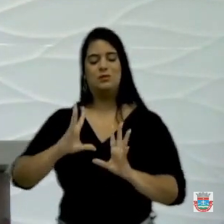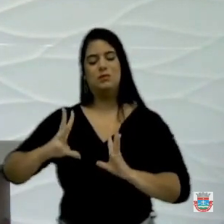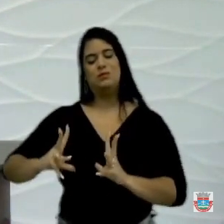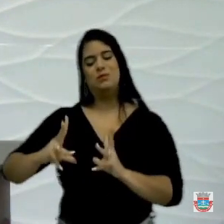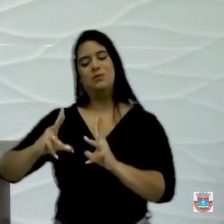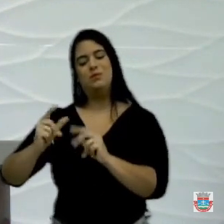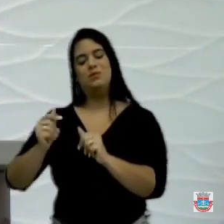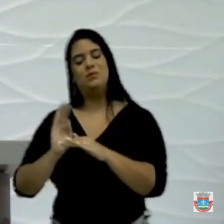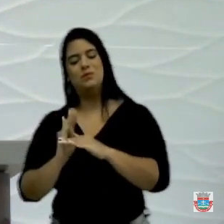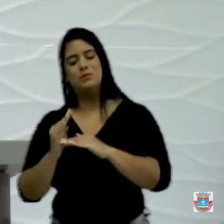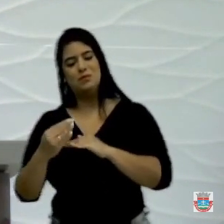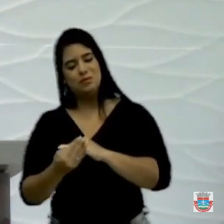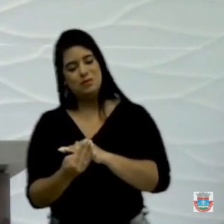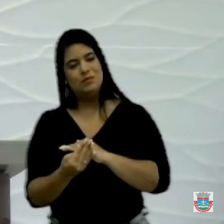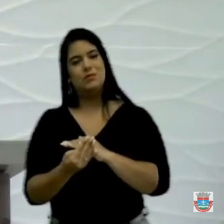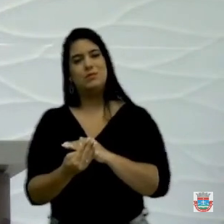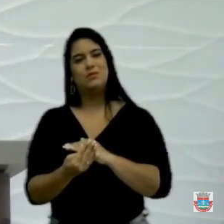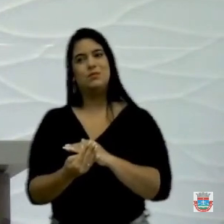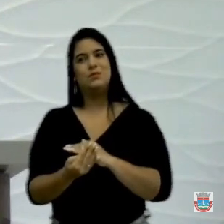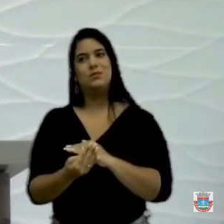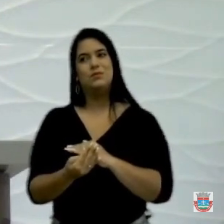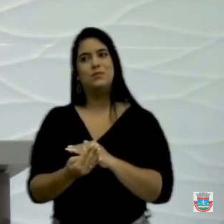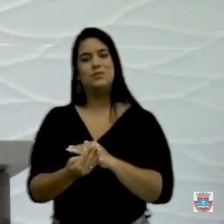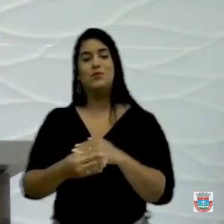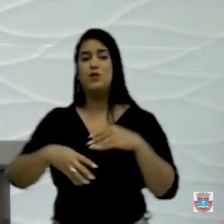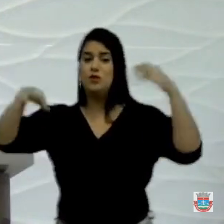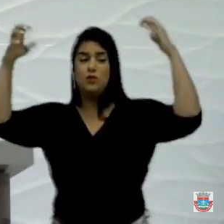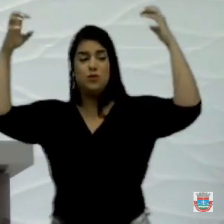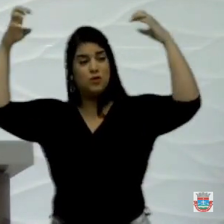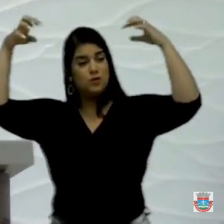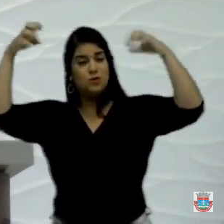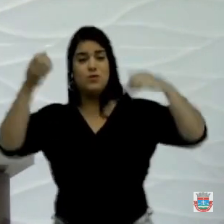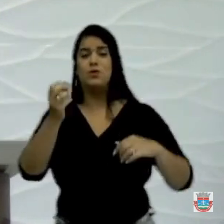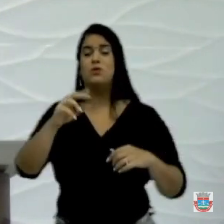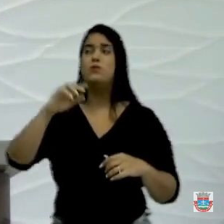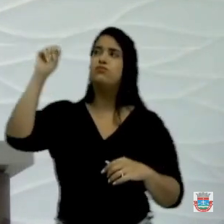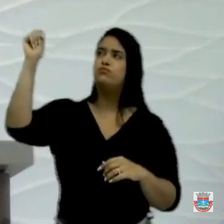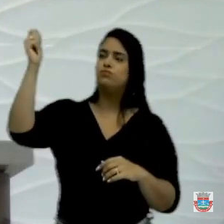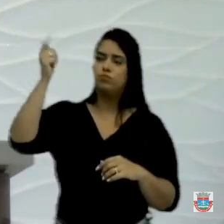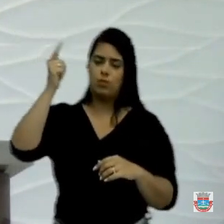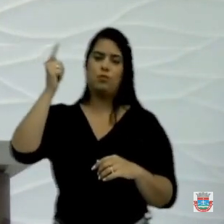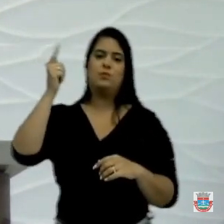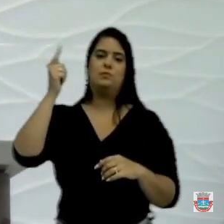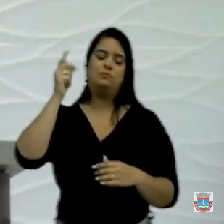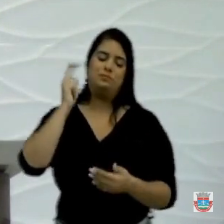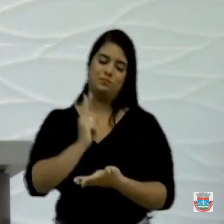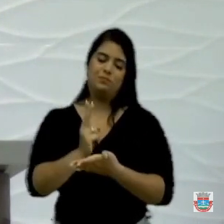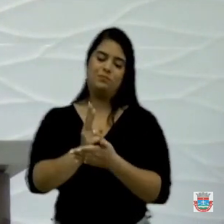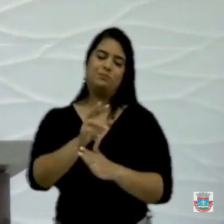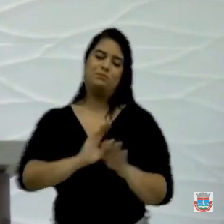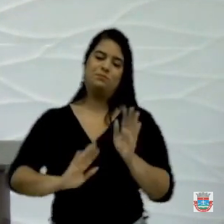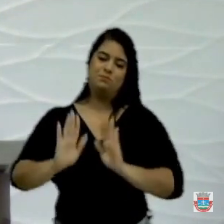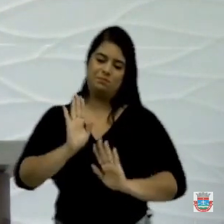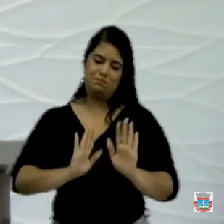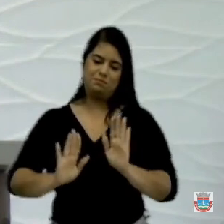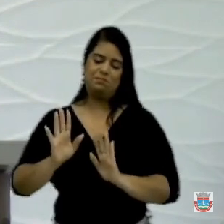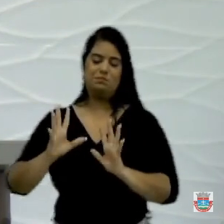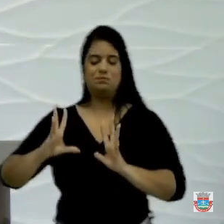nosso bairro. Tanto faz estar chovendo, como fazendo sol, eles estão aqui para cuidar dos